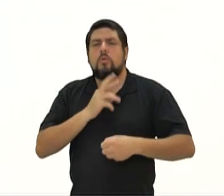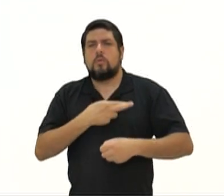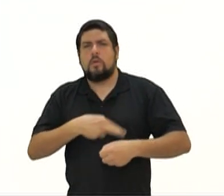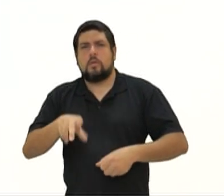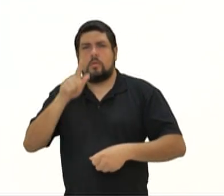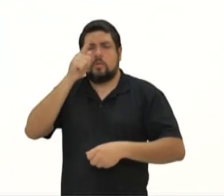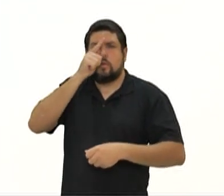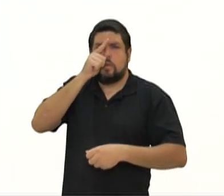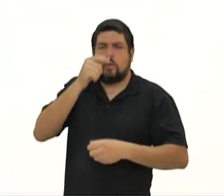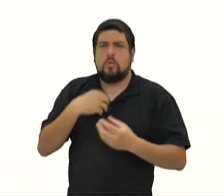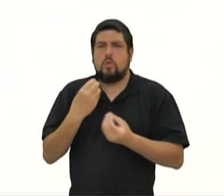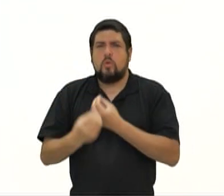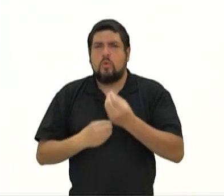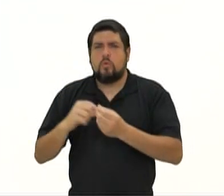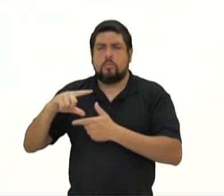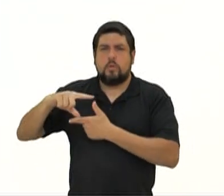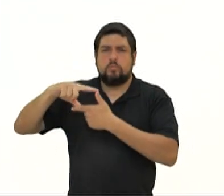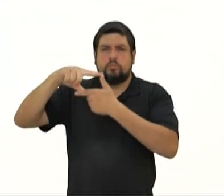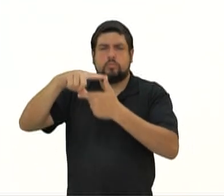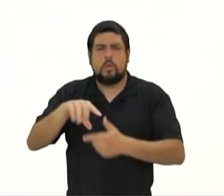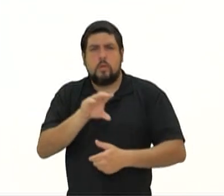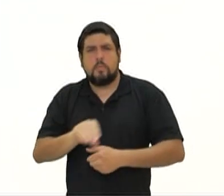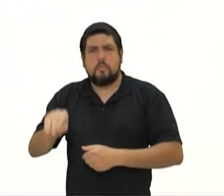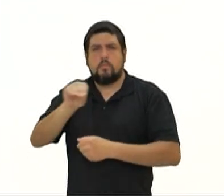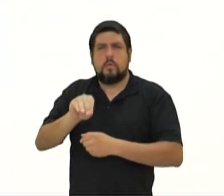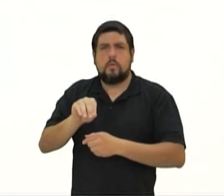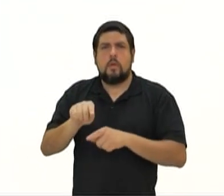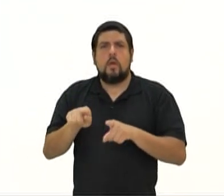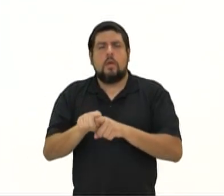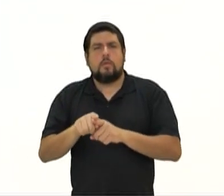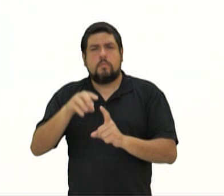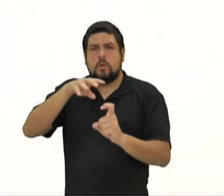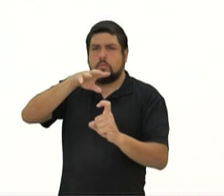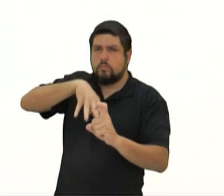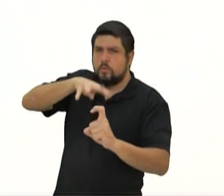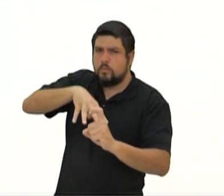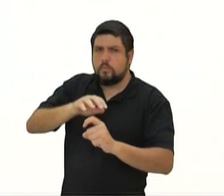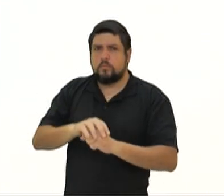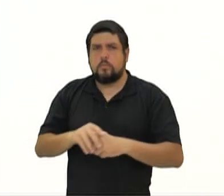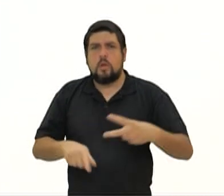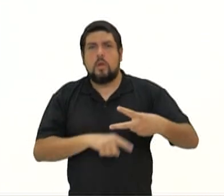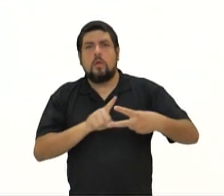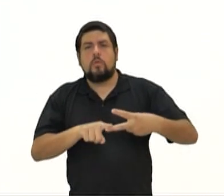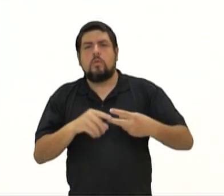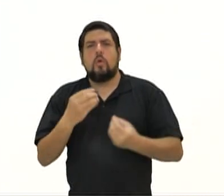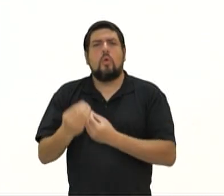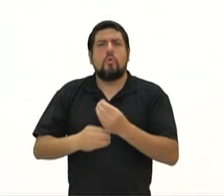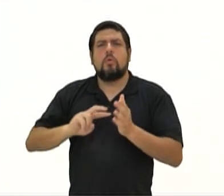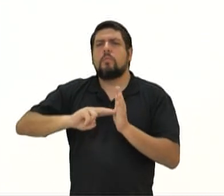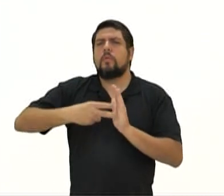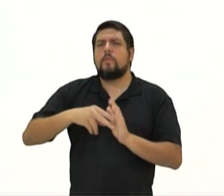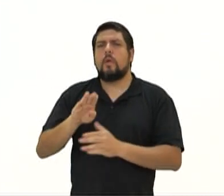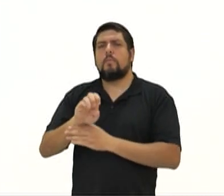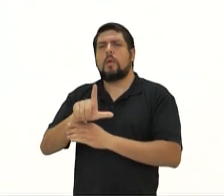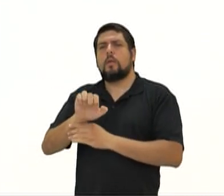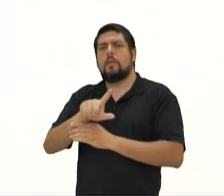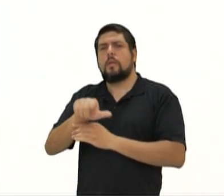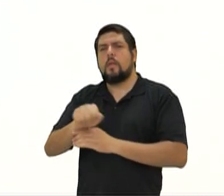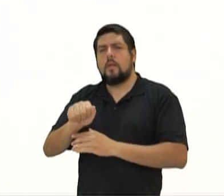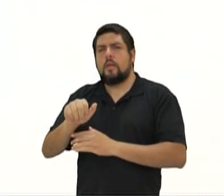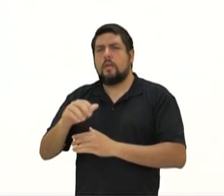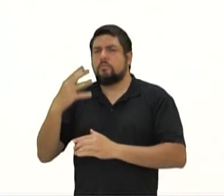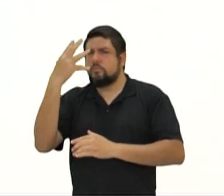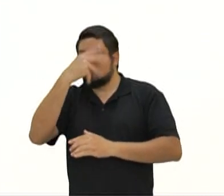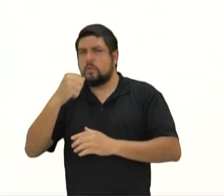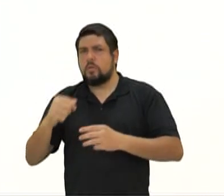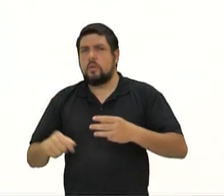especificidades da tradição oral e mitológica. Dois, identificar o modelo de beleza na arte grega e como seu legado influenciou o